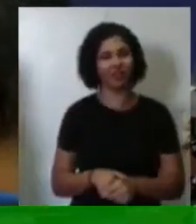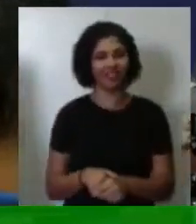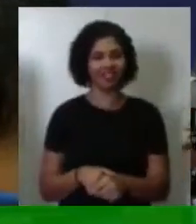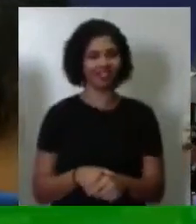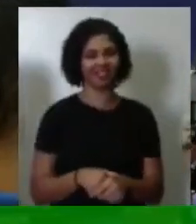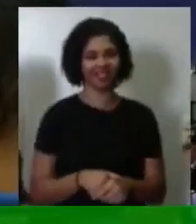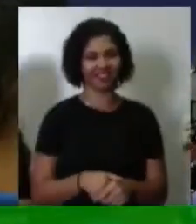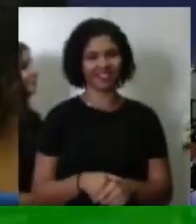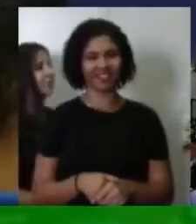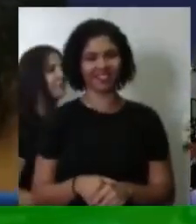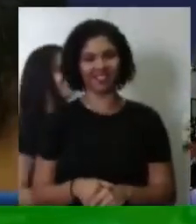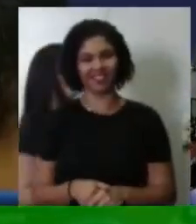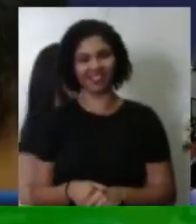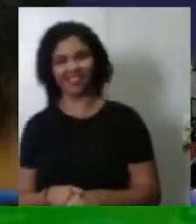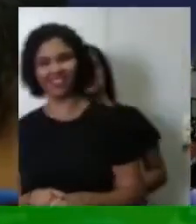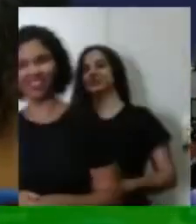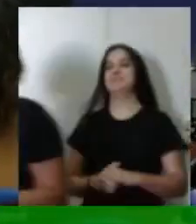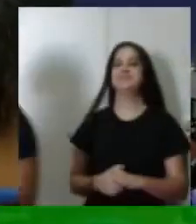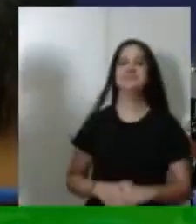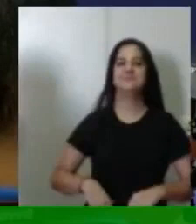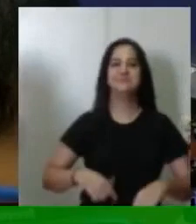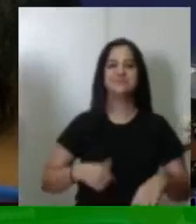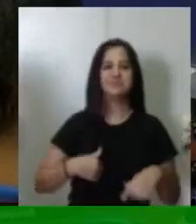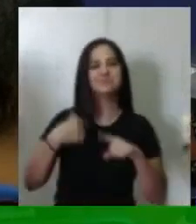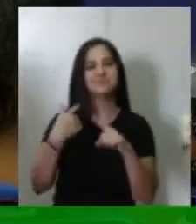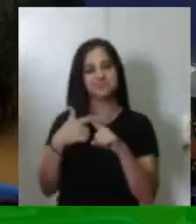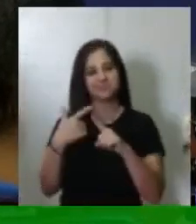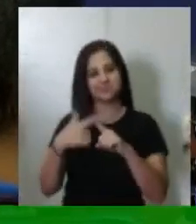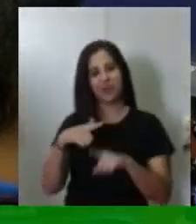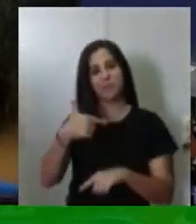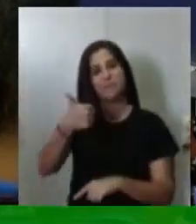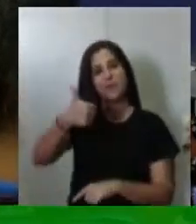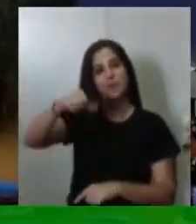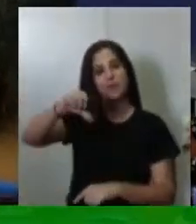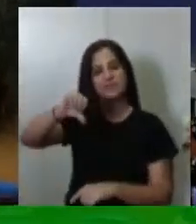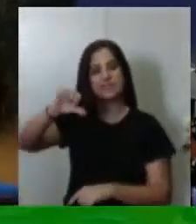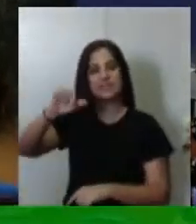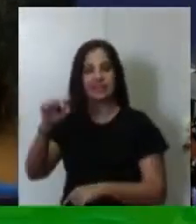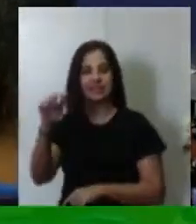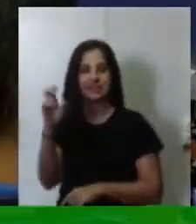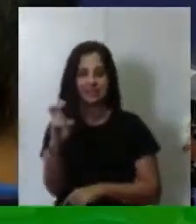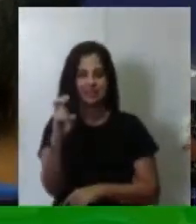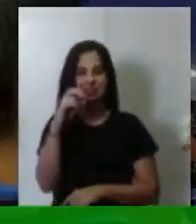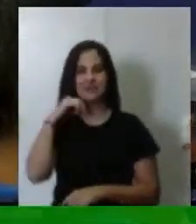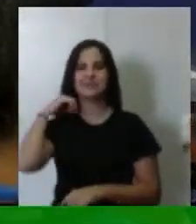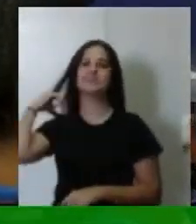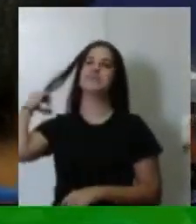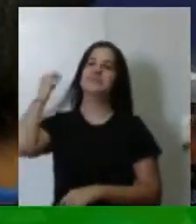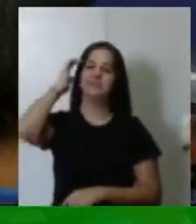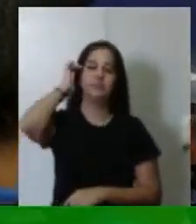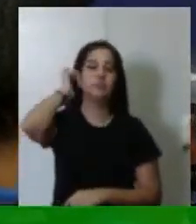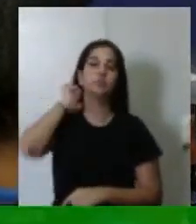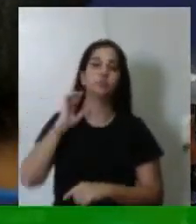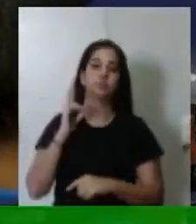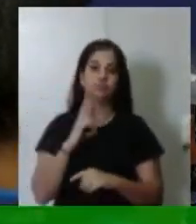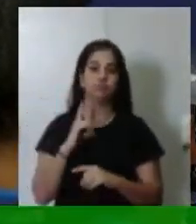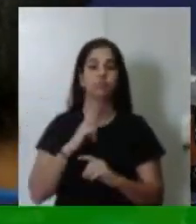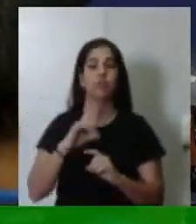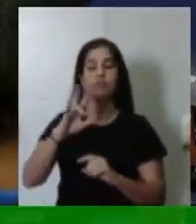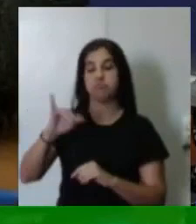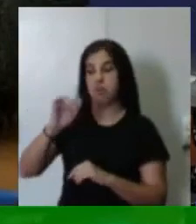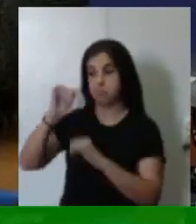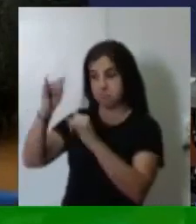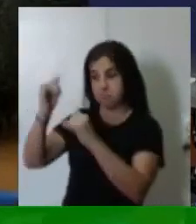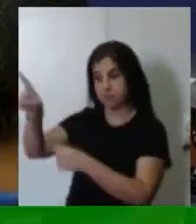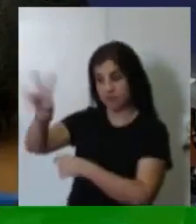para a alegria, em 1975, seu Jackson Pitangueira escolheu a dedo, você vai para